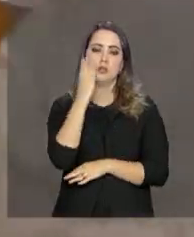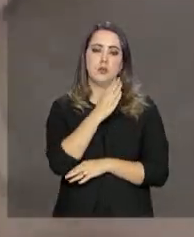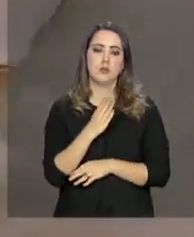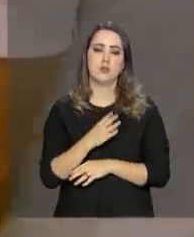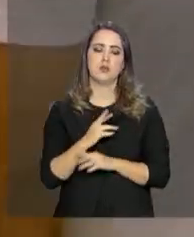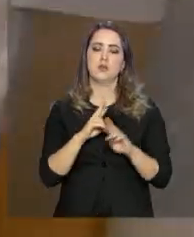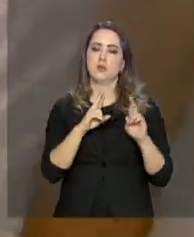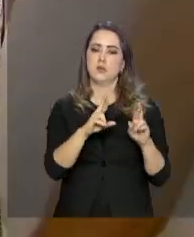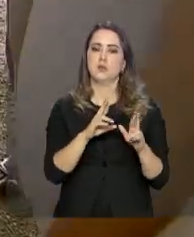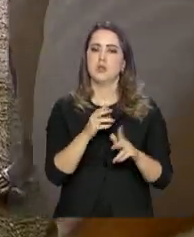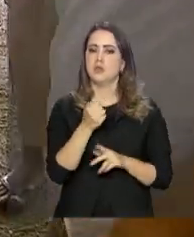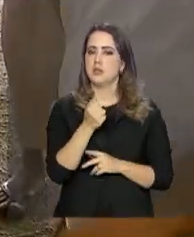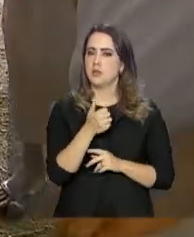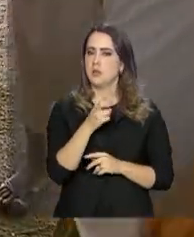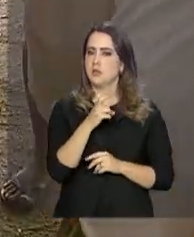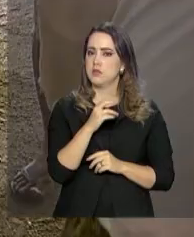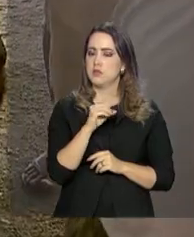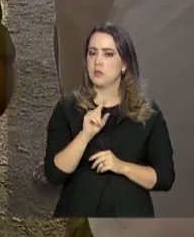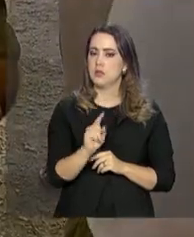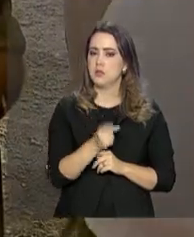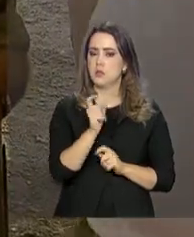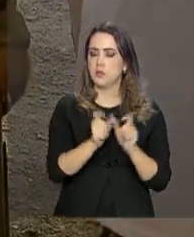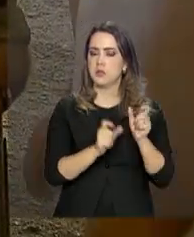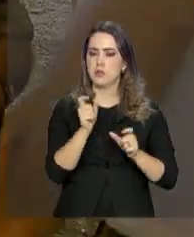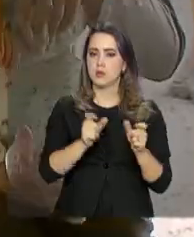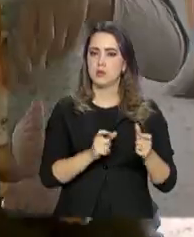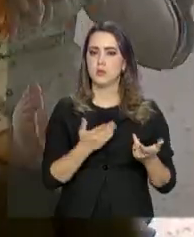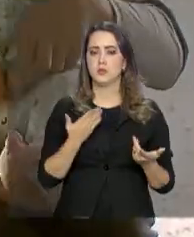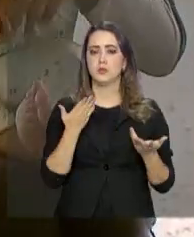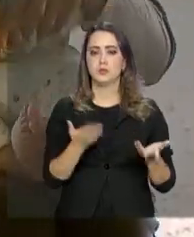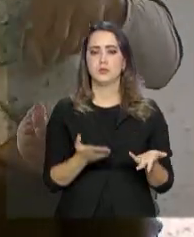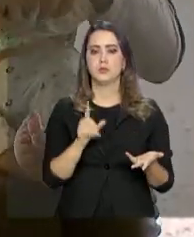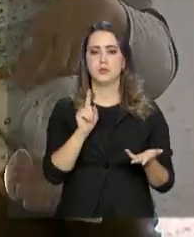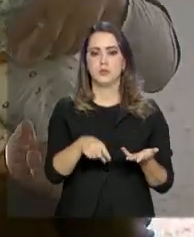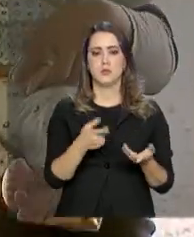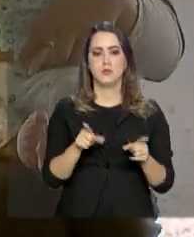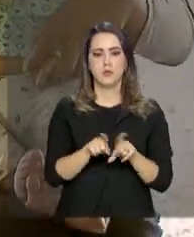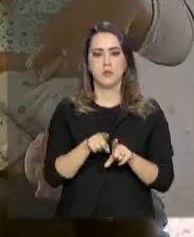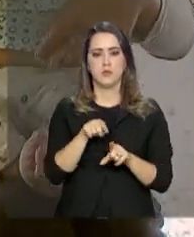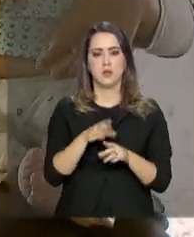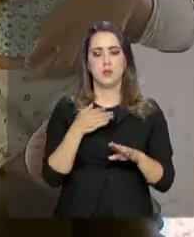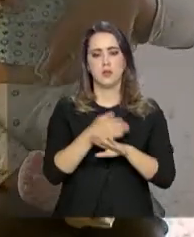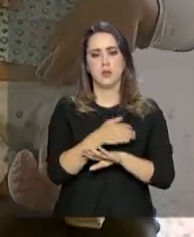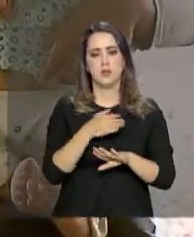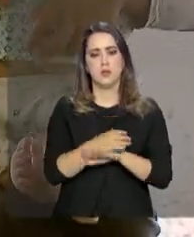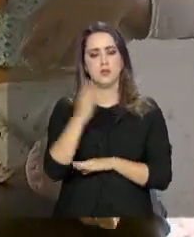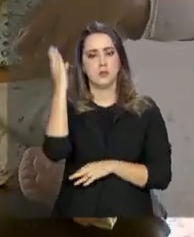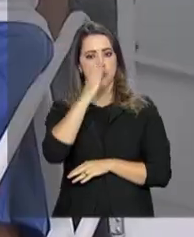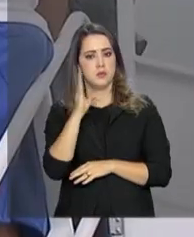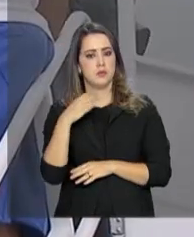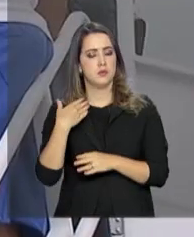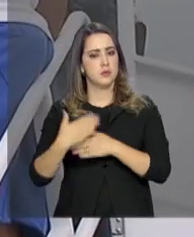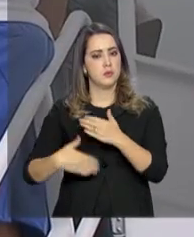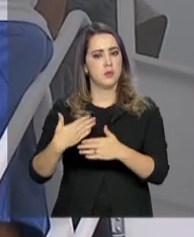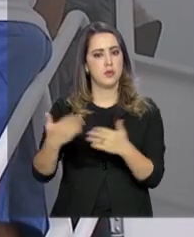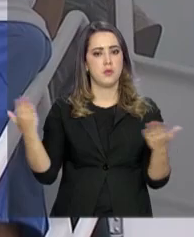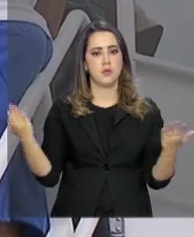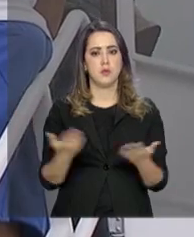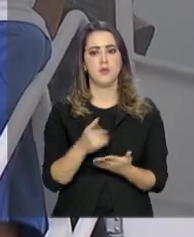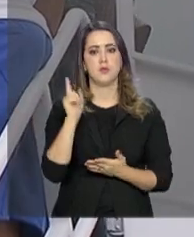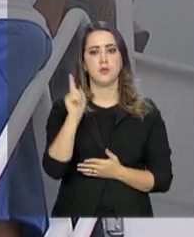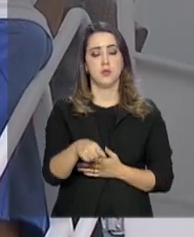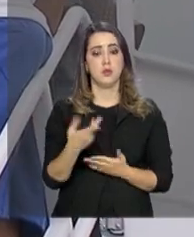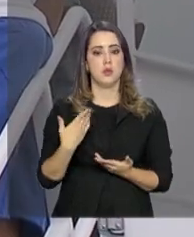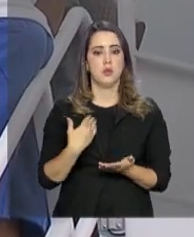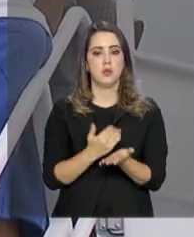estimativa é que haja quase 50 mil venezuelanos no país que entraram em território nacional nos últimos anos. Agora, eles